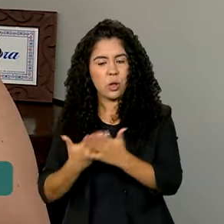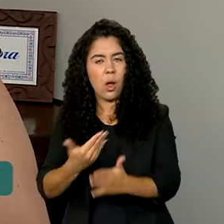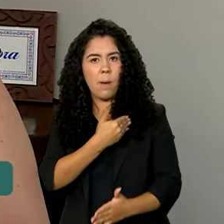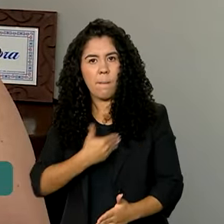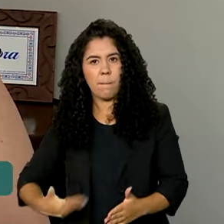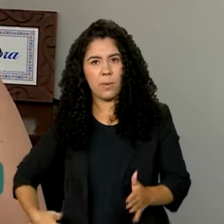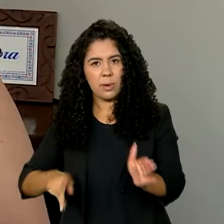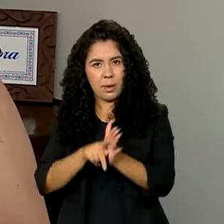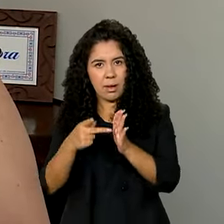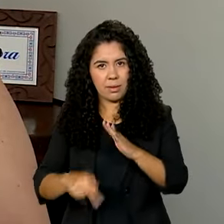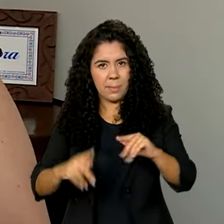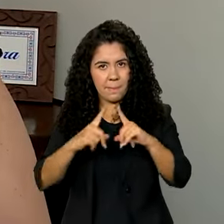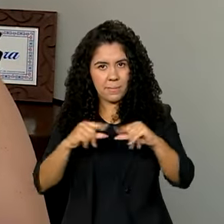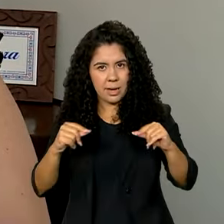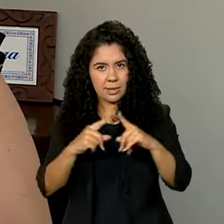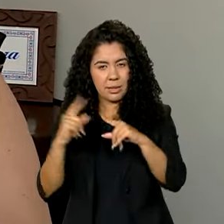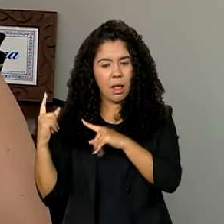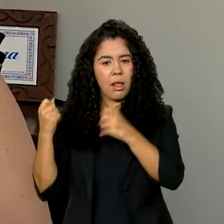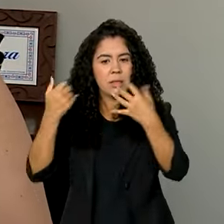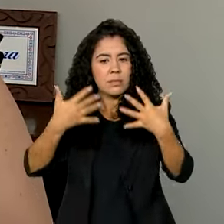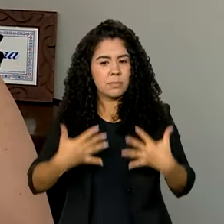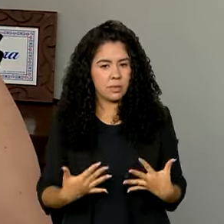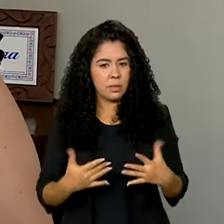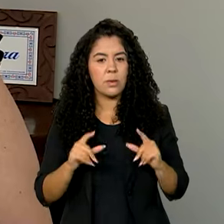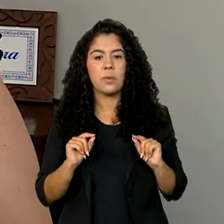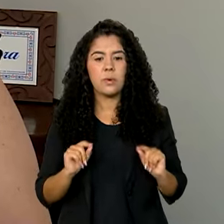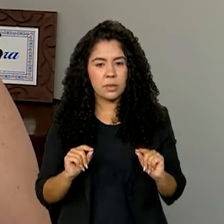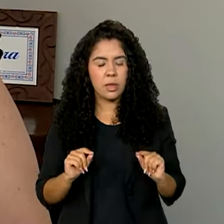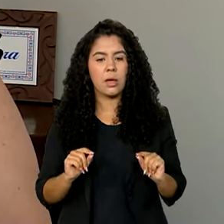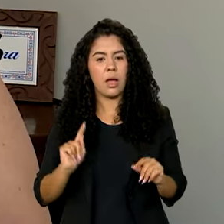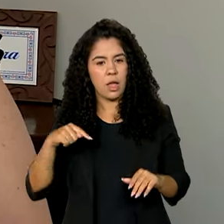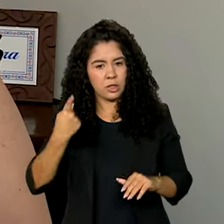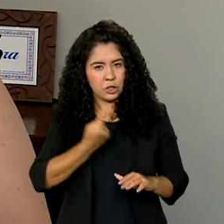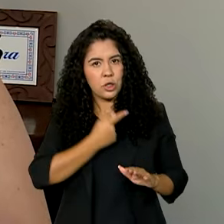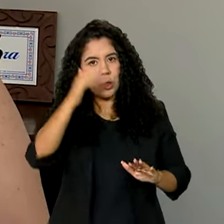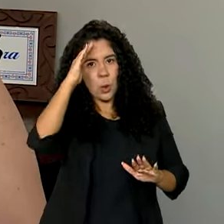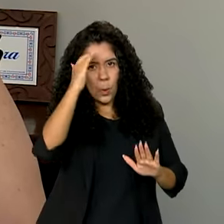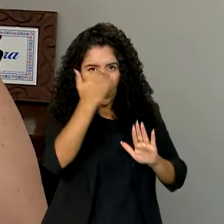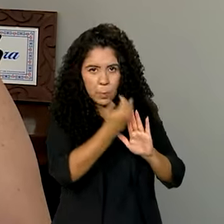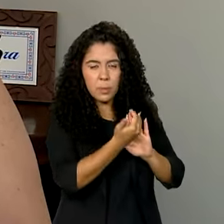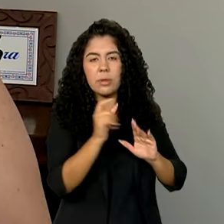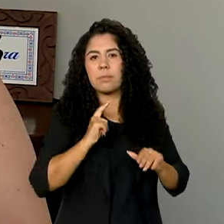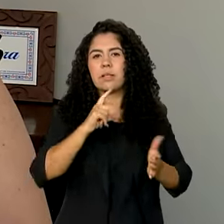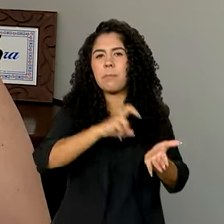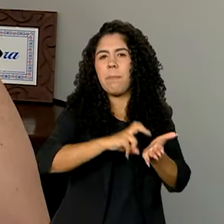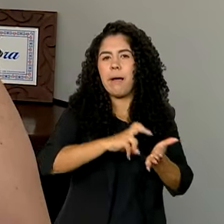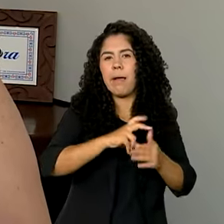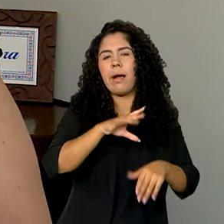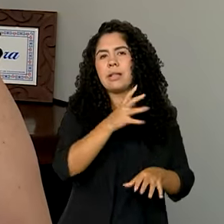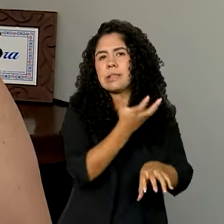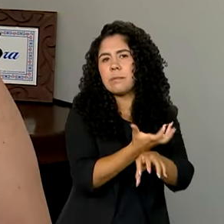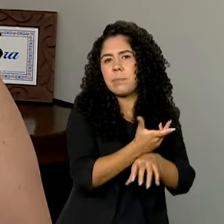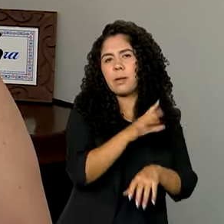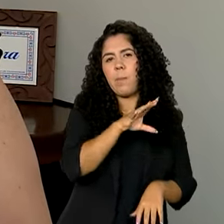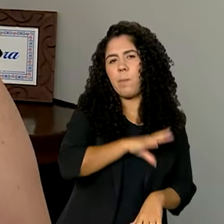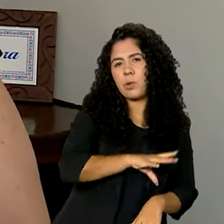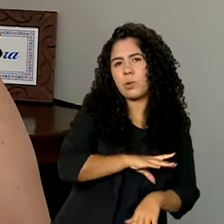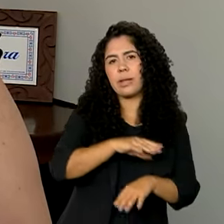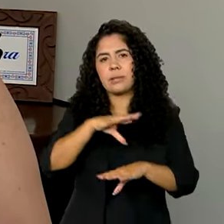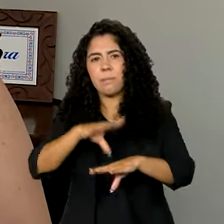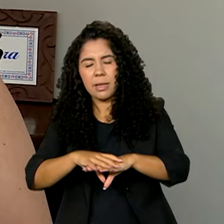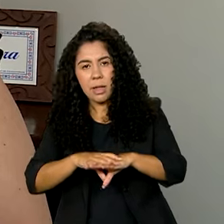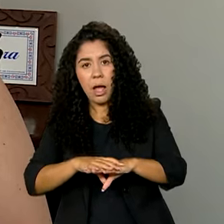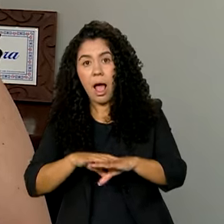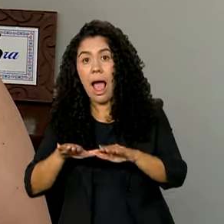cumpre as disciplinas da base no período matutino, português, matemática, e à tarde a gente